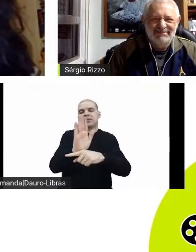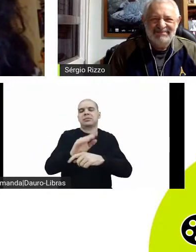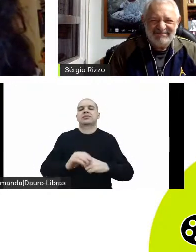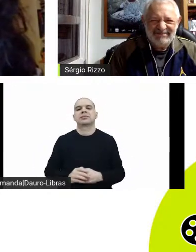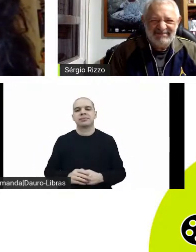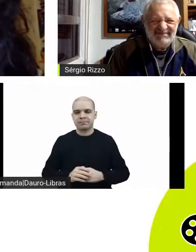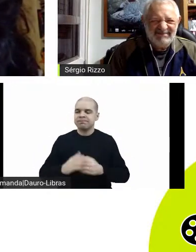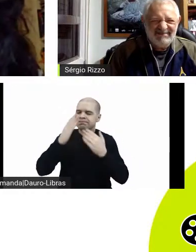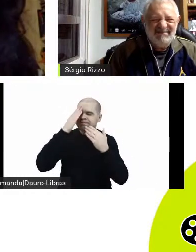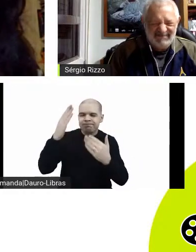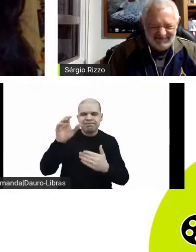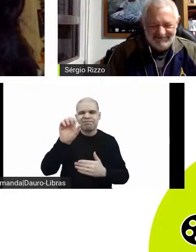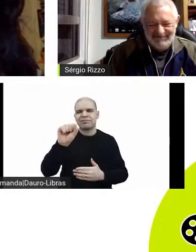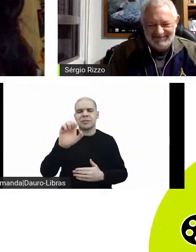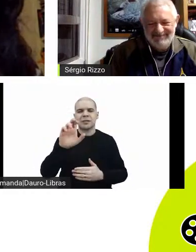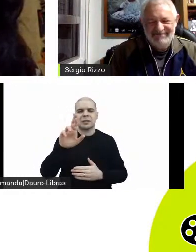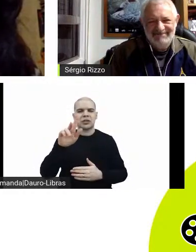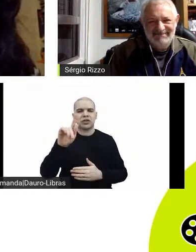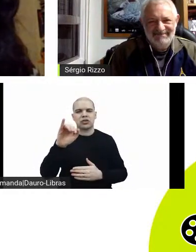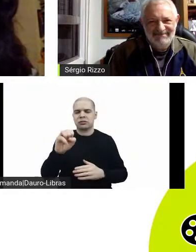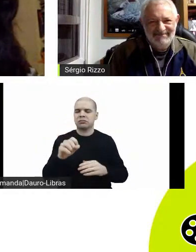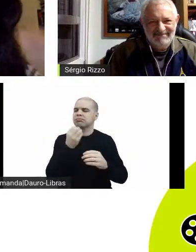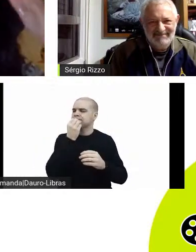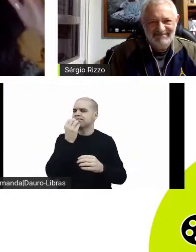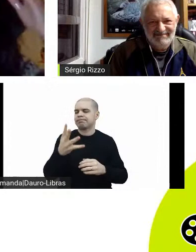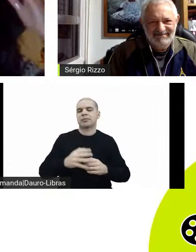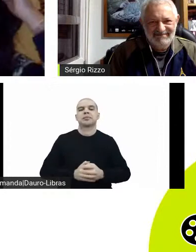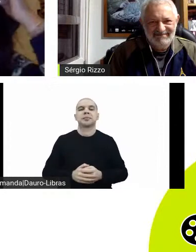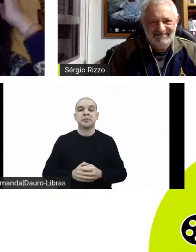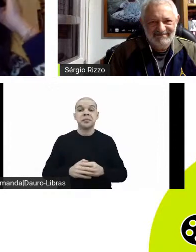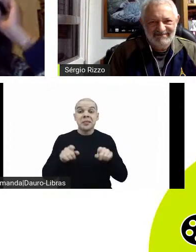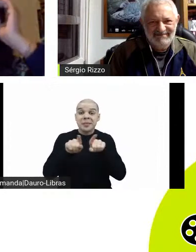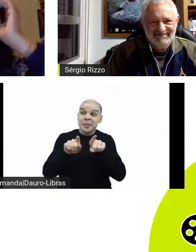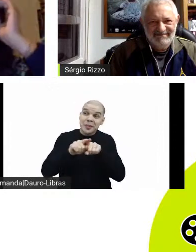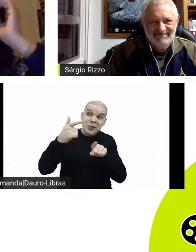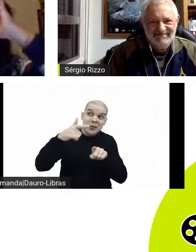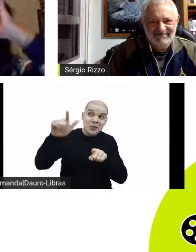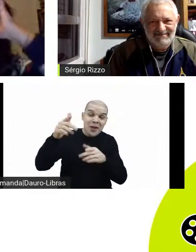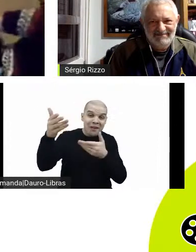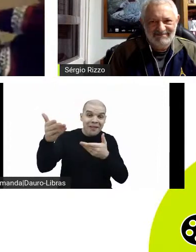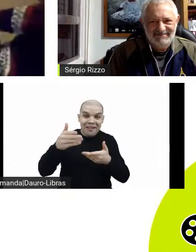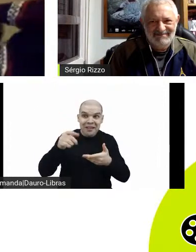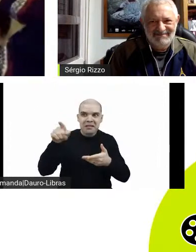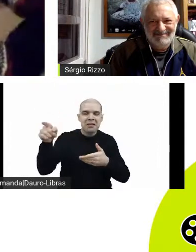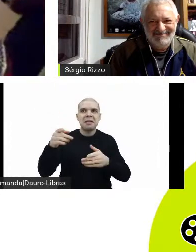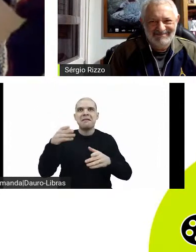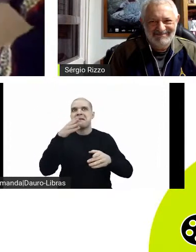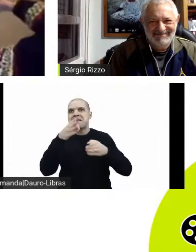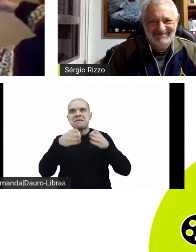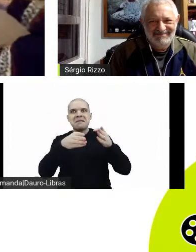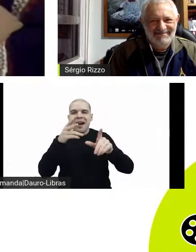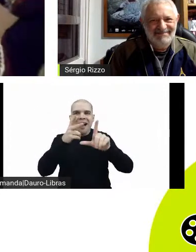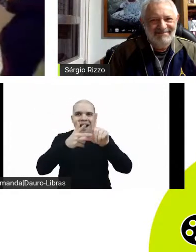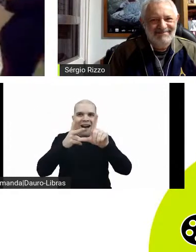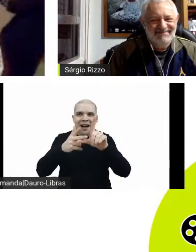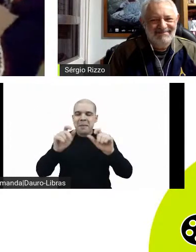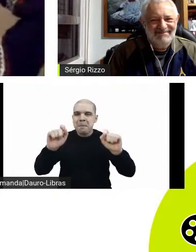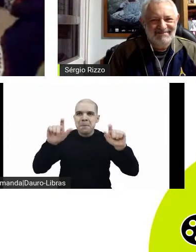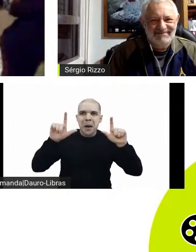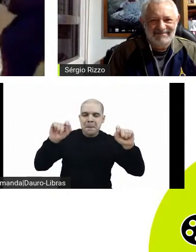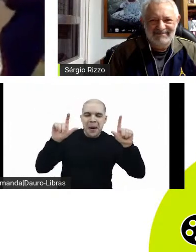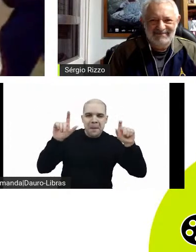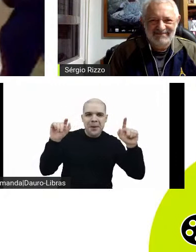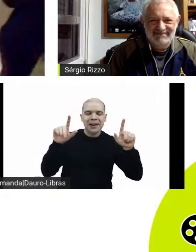aqui, pela participação. Nosso outro convidado, que está aí correndo de lives em lives, é o Márcio Salen. Obrigada,